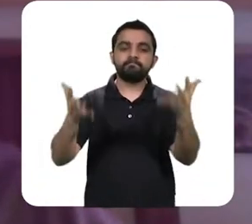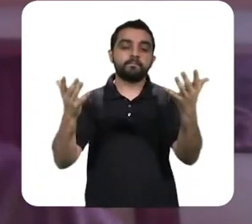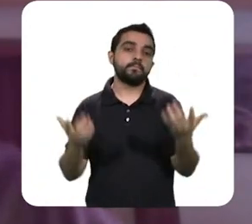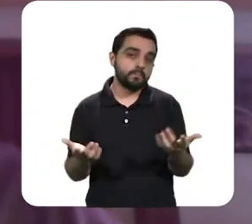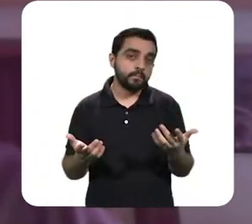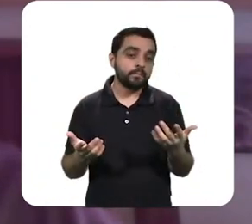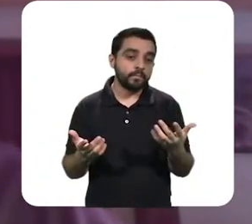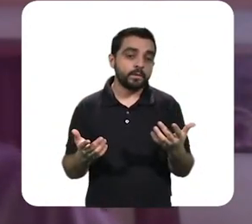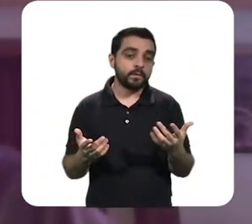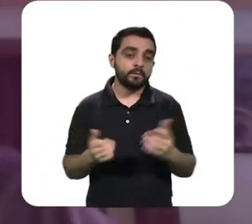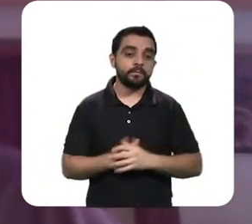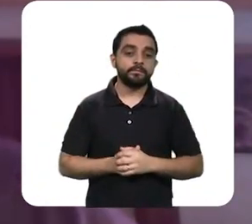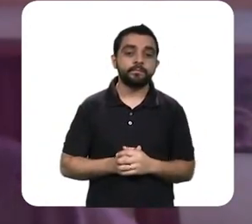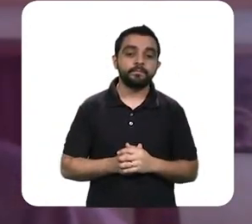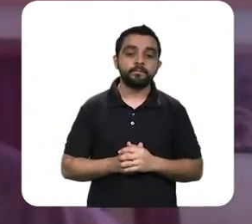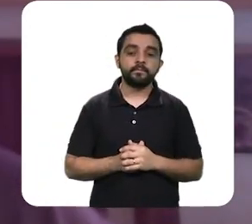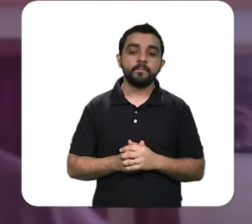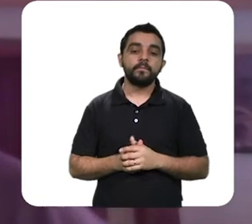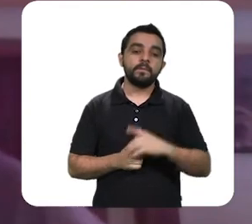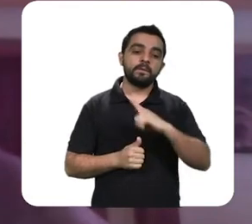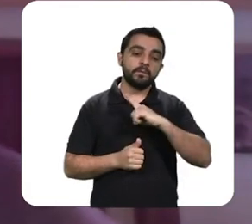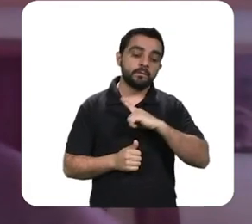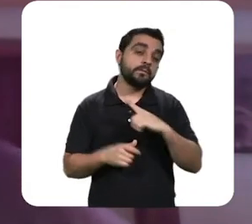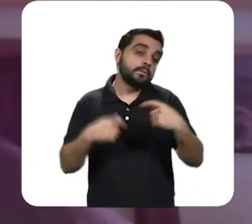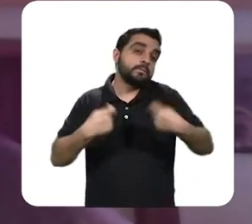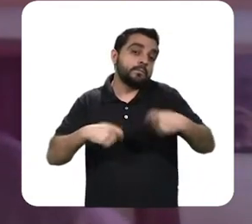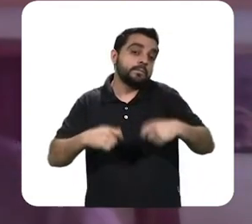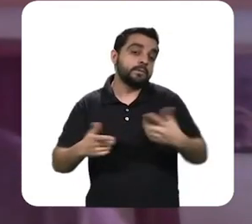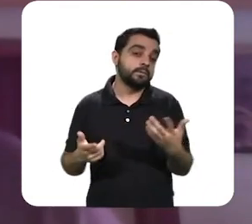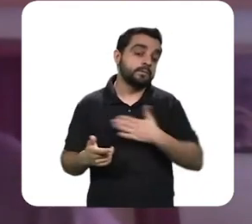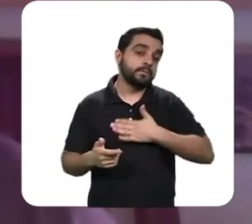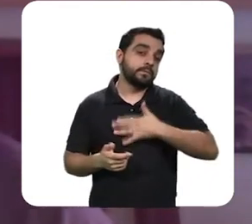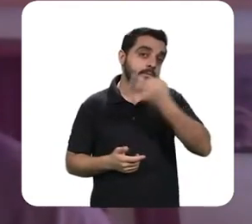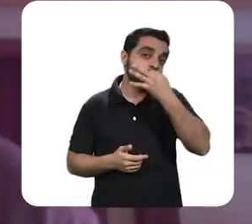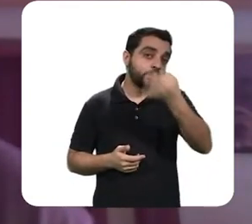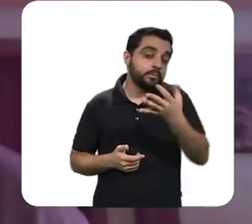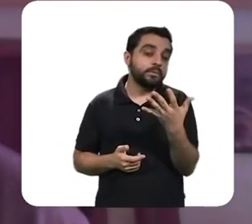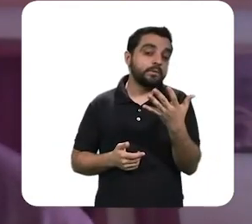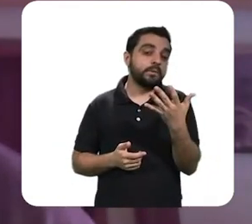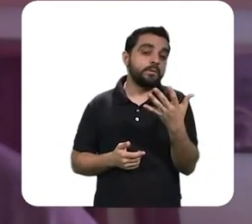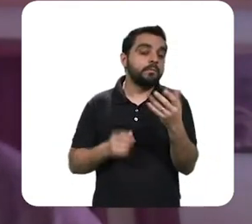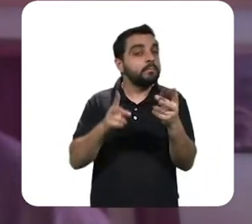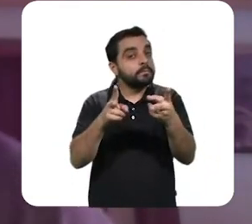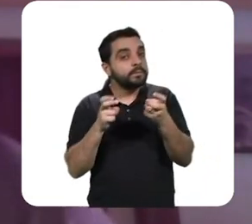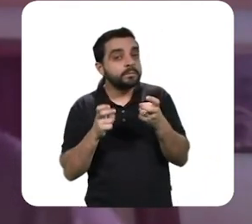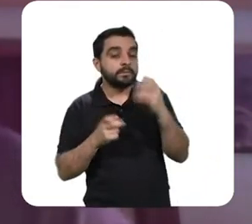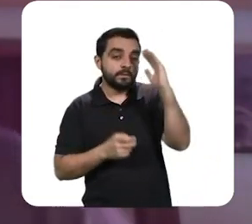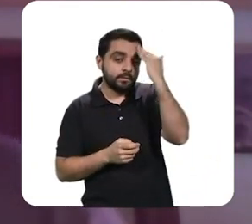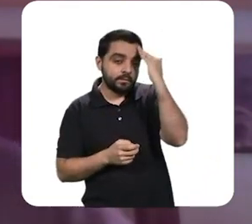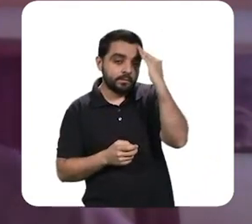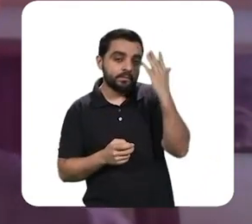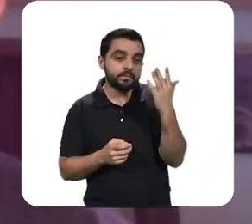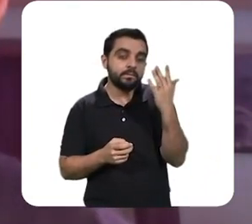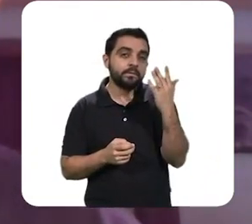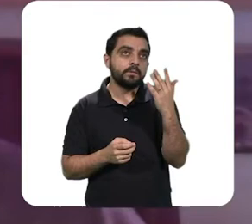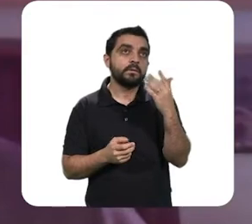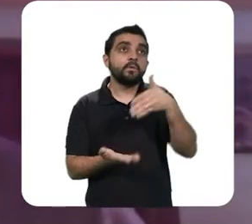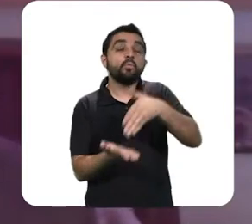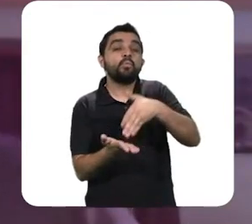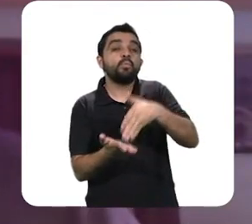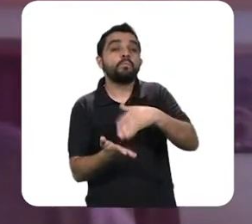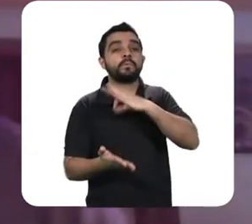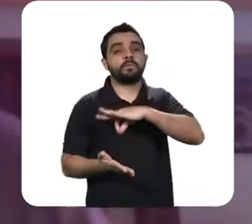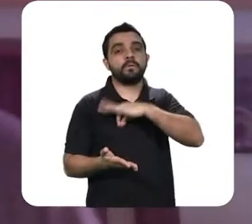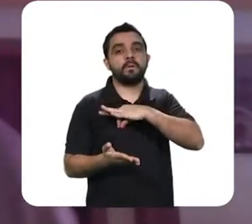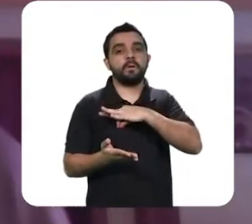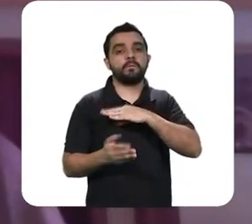essa renda mínima universal tem que ser meu modo de entender pelo menos um salário mínimo ou mais